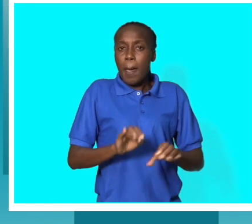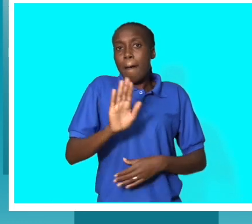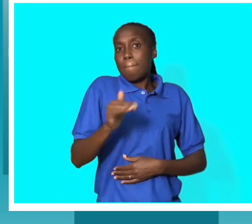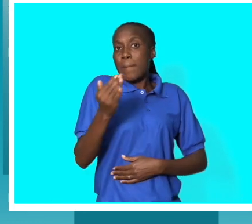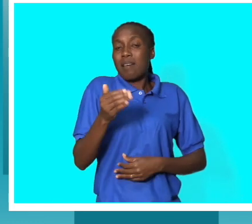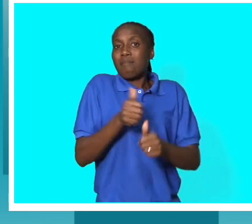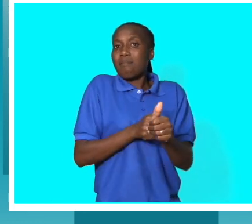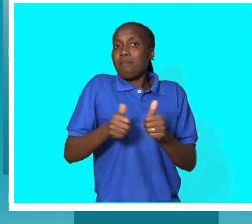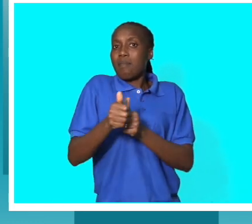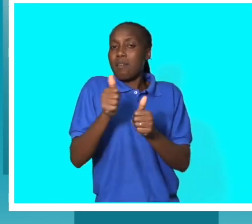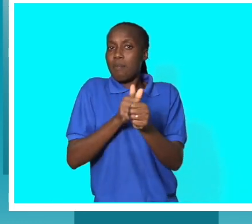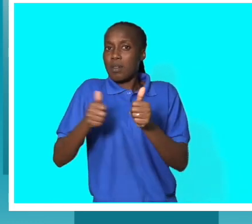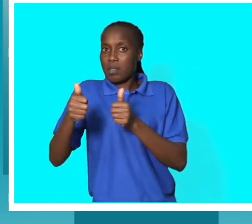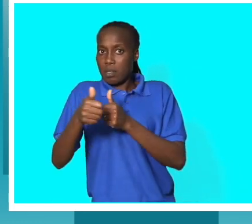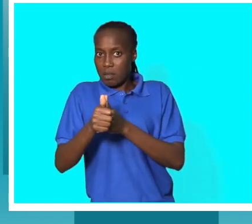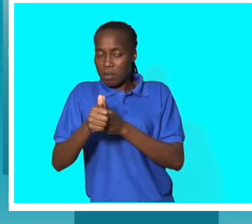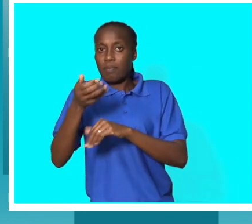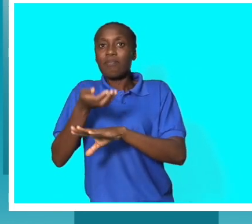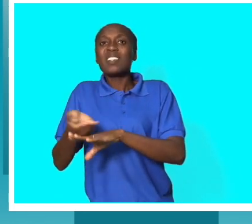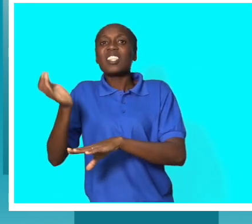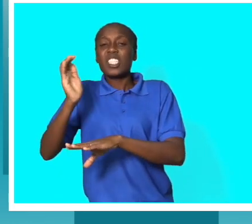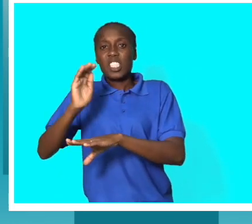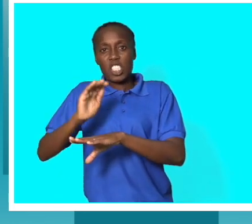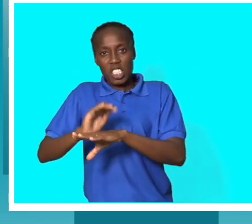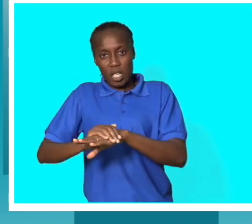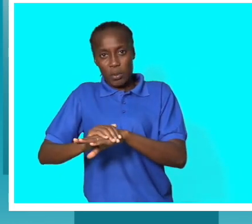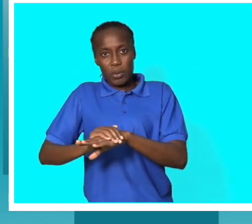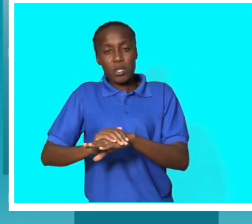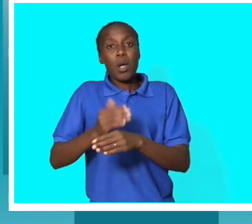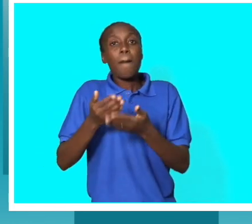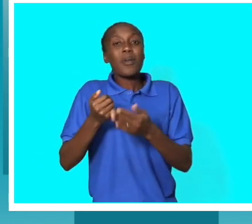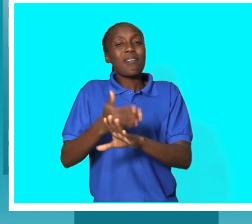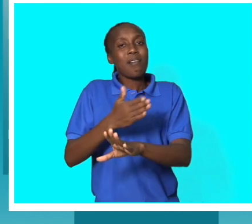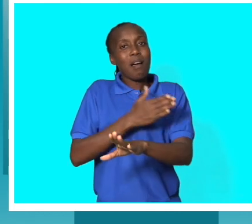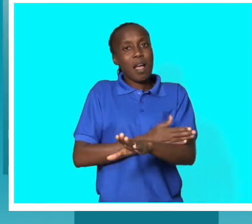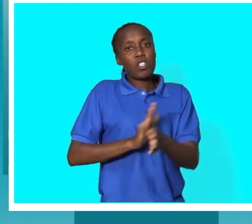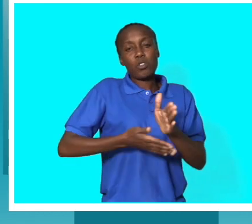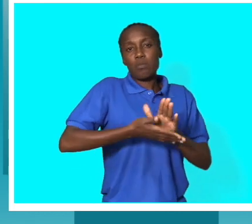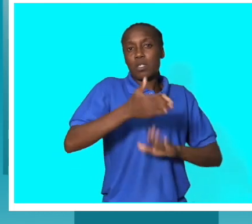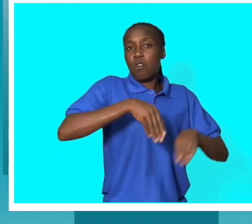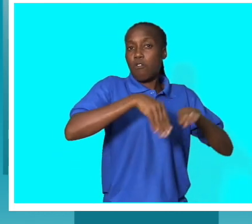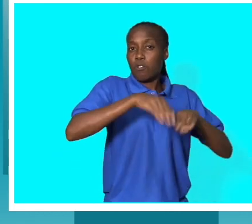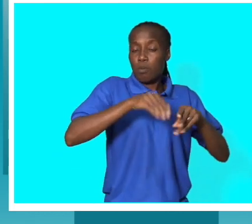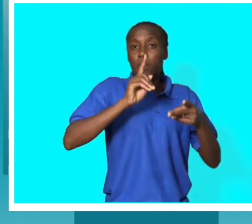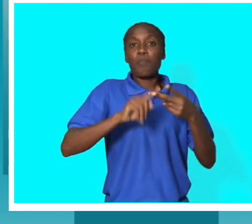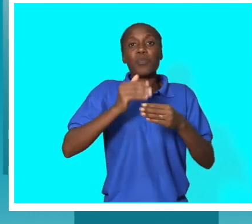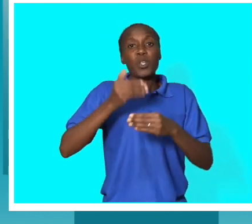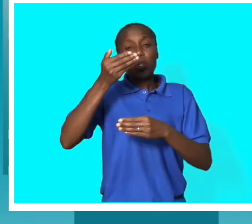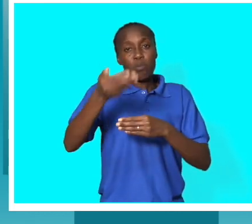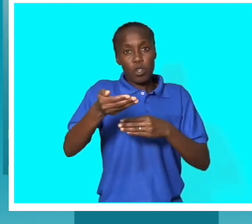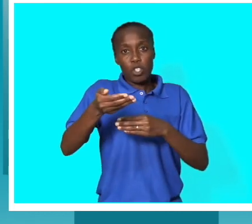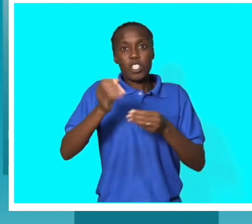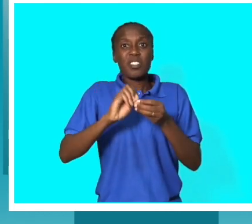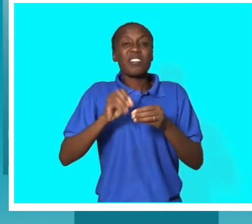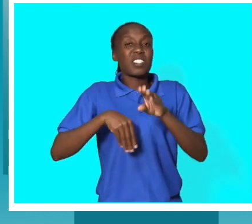e depois do jogo, poder rapidamente, em online, informar sobre as questões